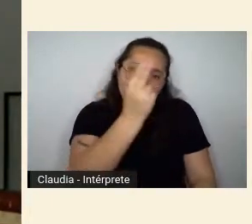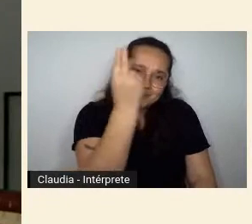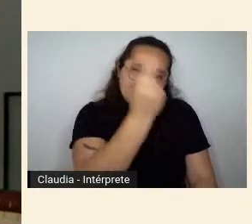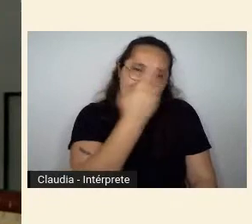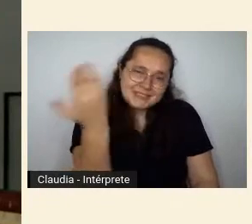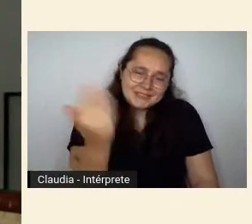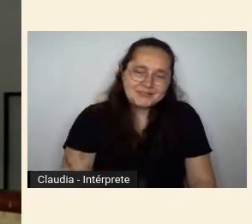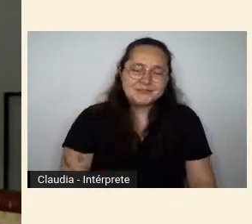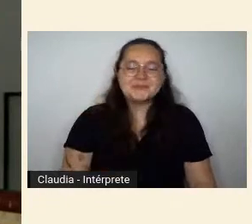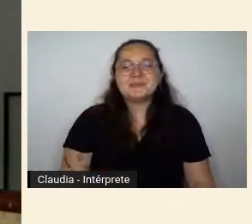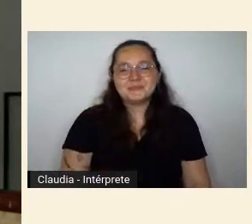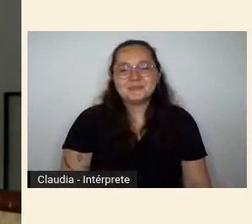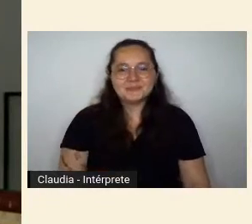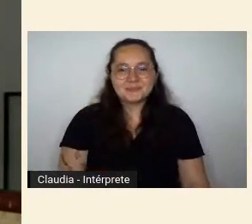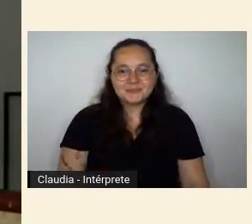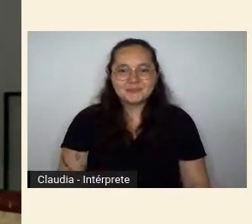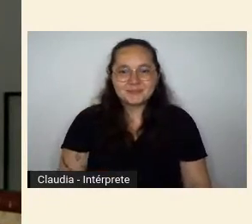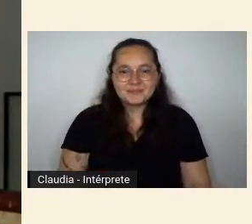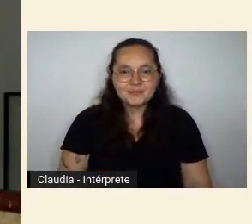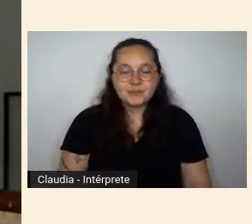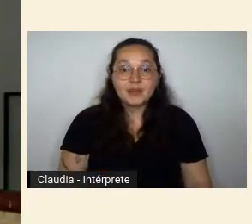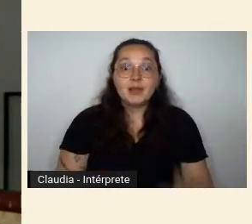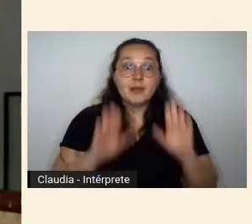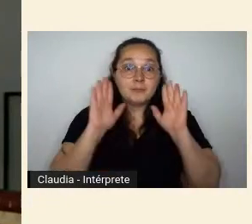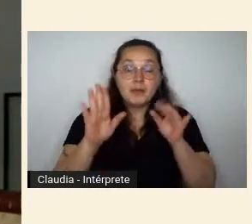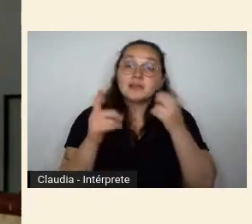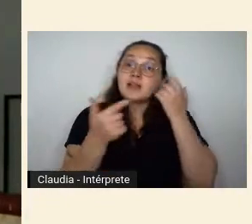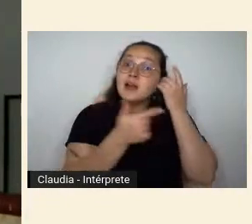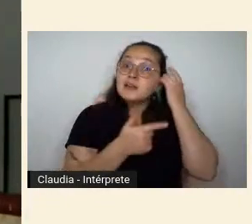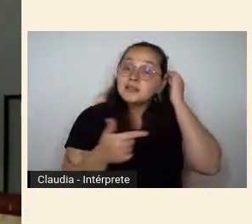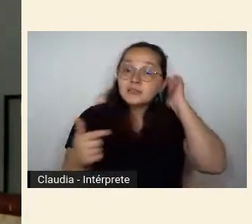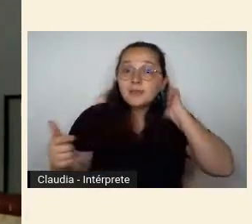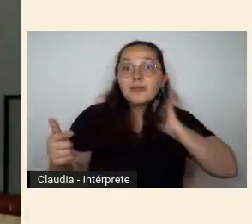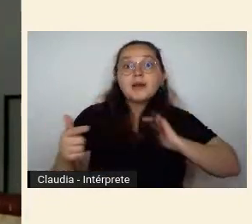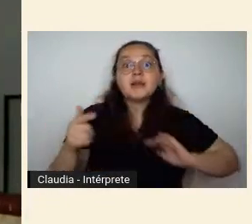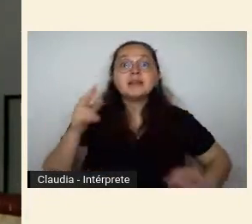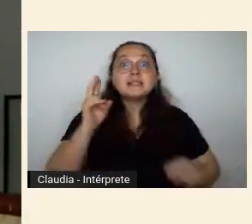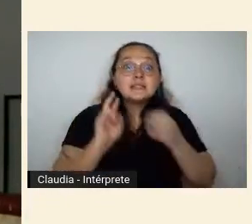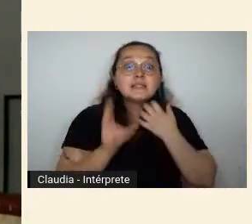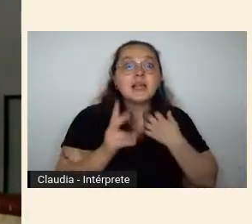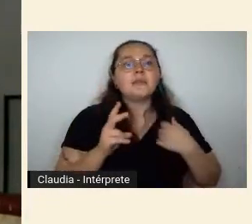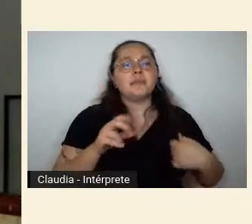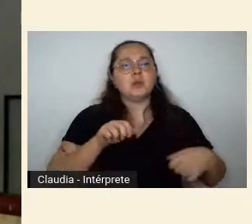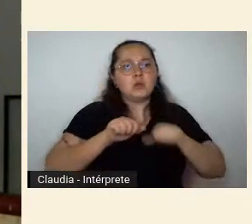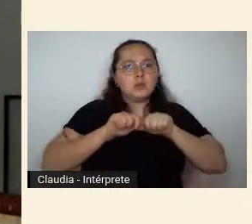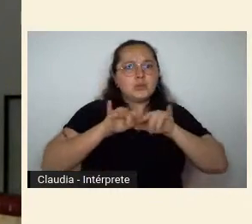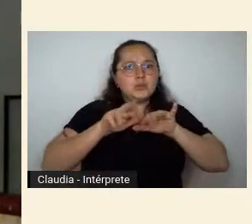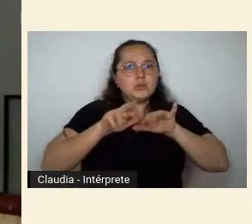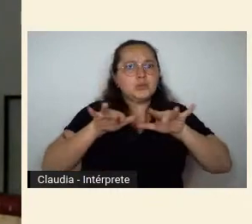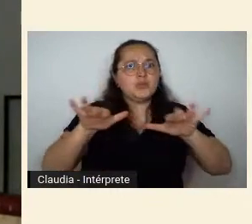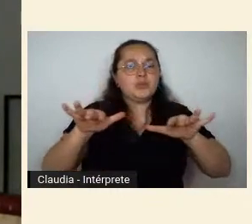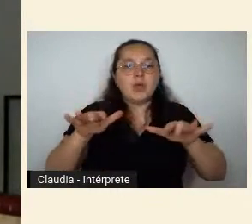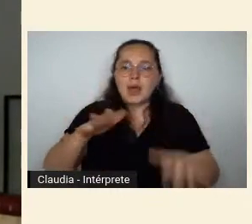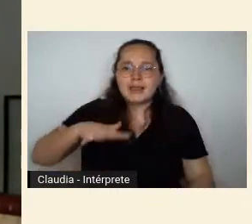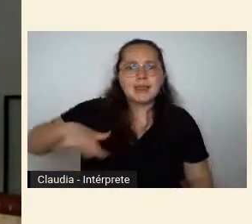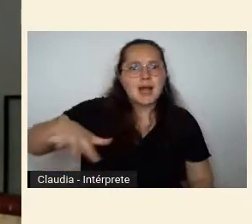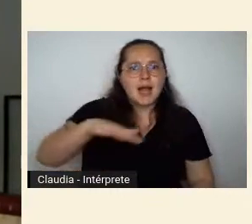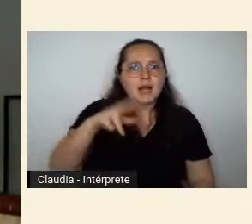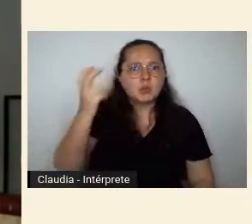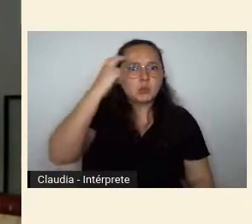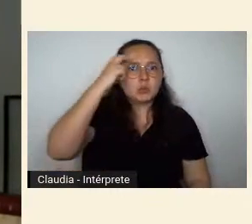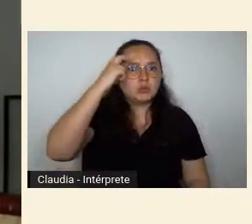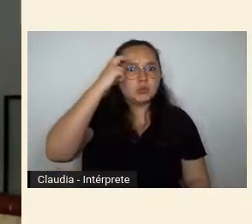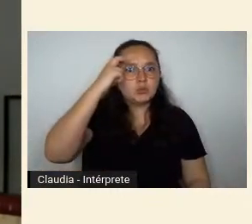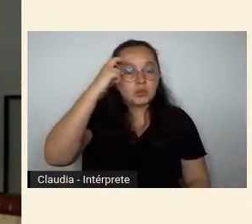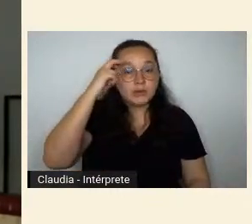ao mesmo tempo a semana seguia crescendo como ponto de inflexão incontornável no campo cultural do país mas é só